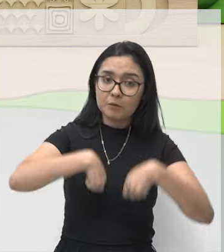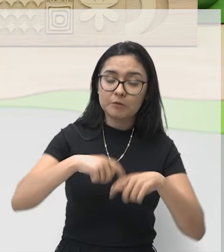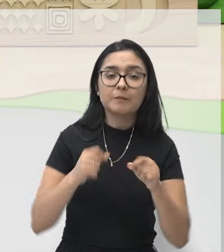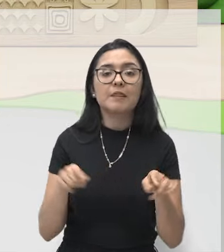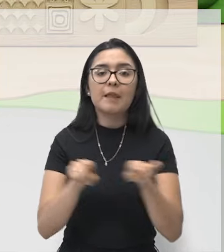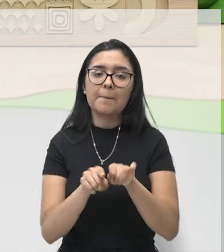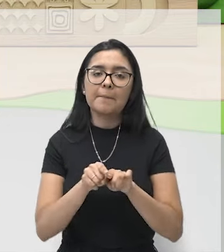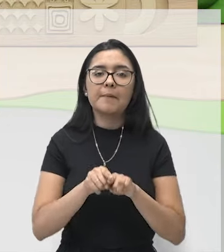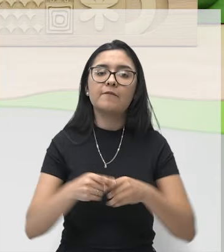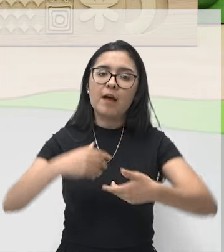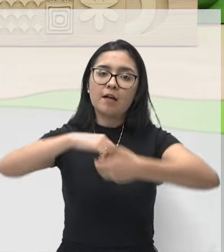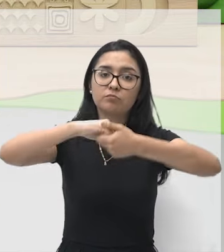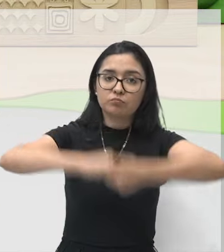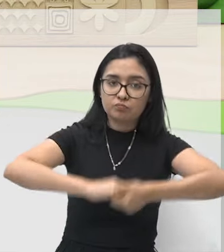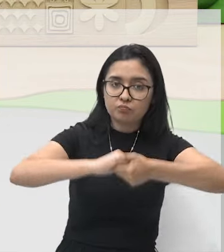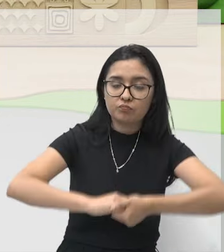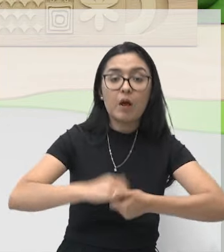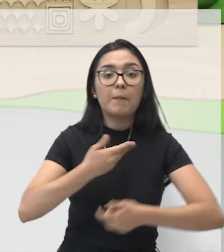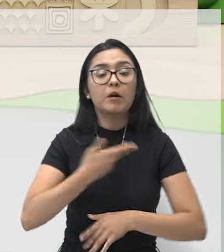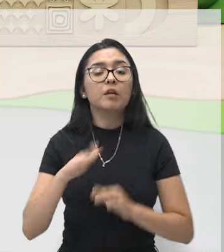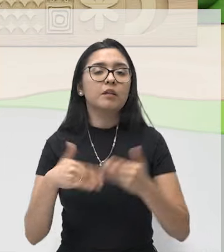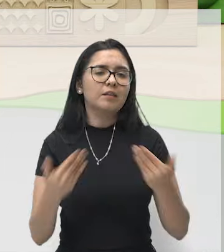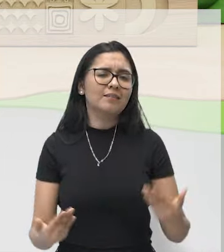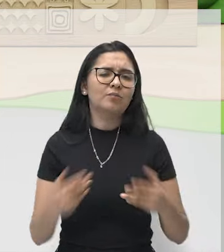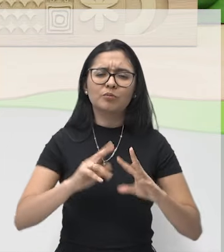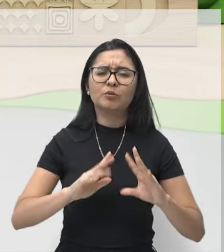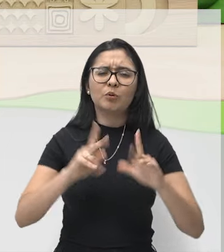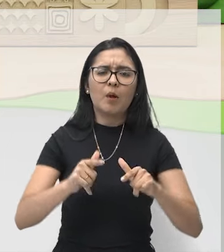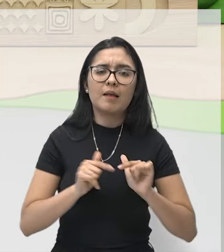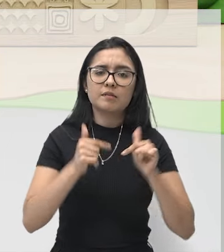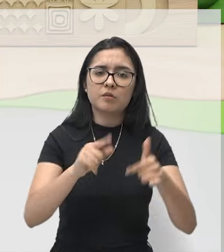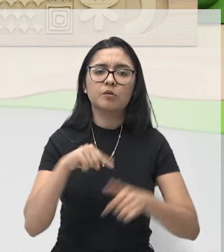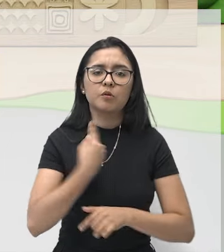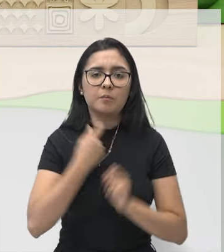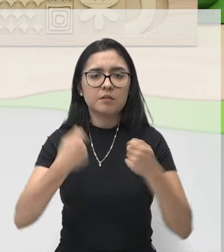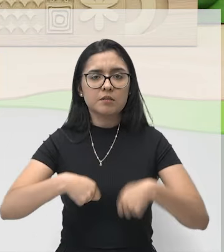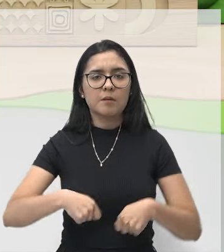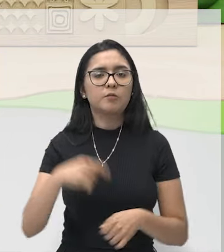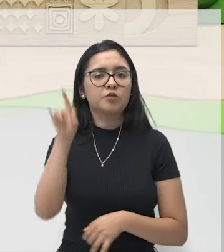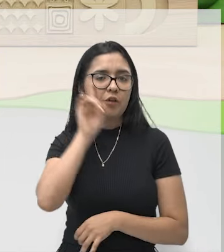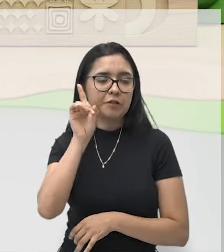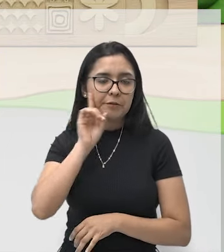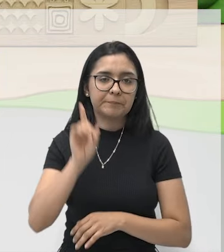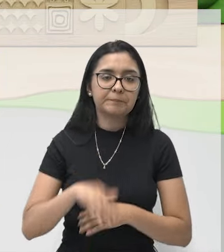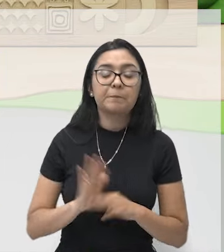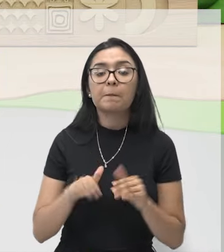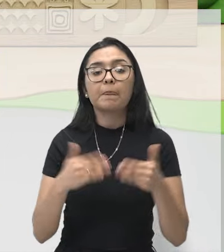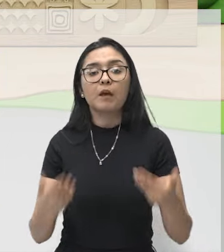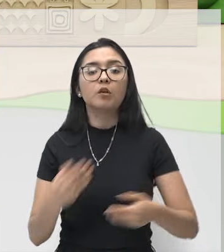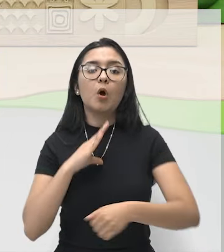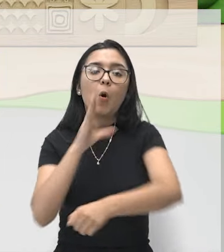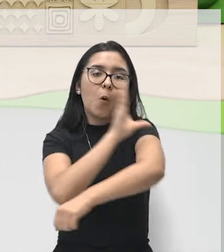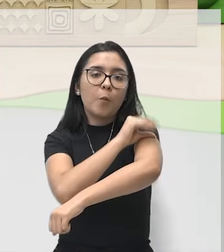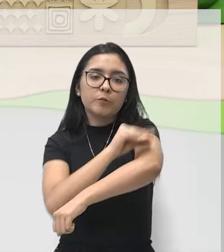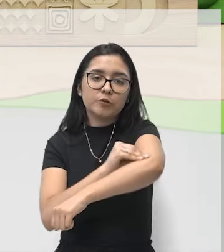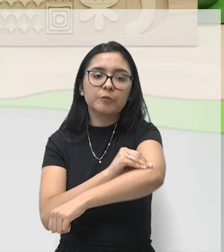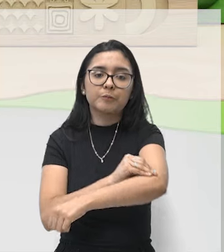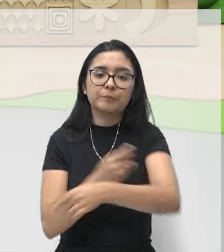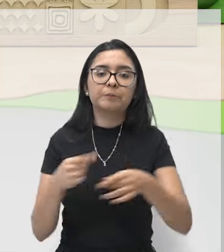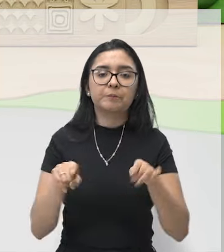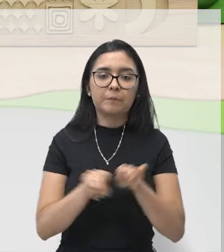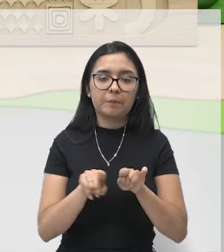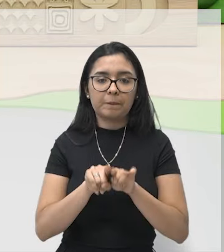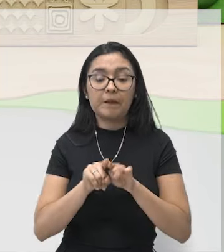cumprimentar um colega, enfim, todas as tarefas que nós precisamos. E os músculos dos membros